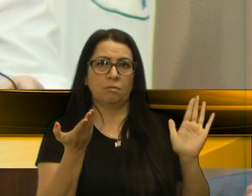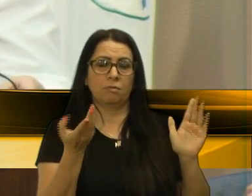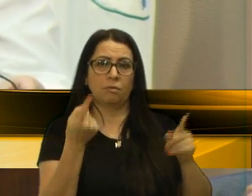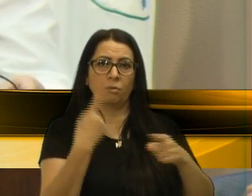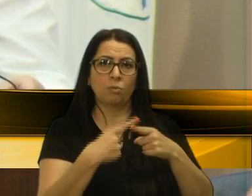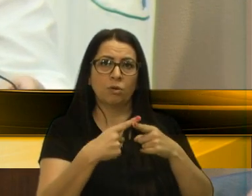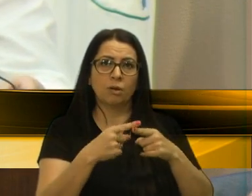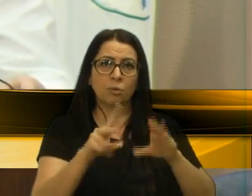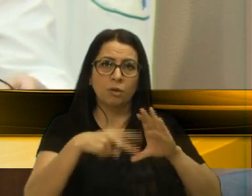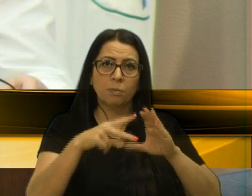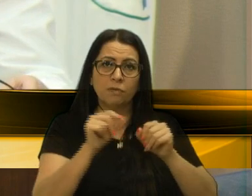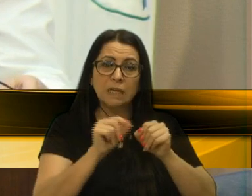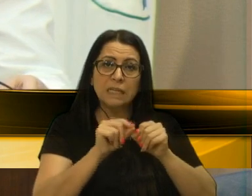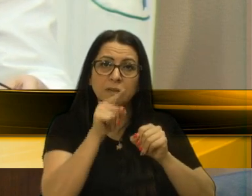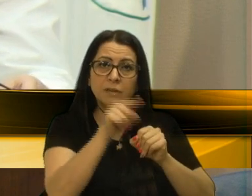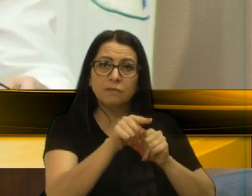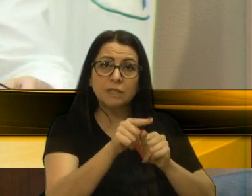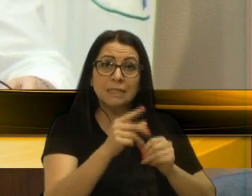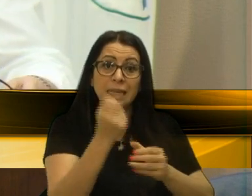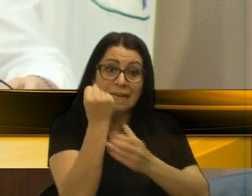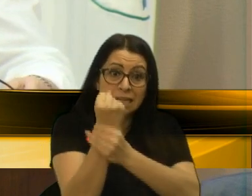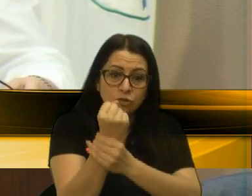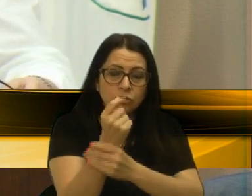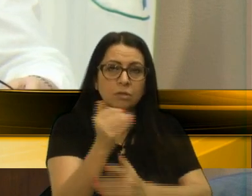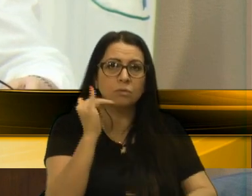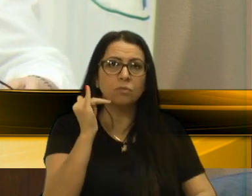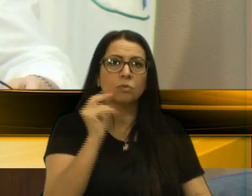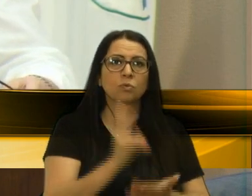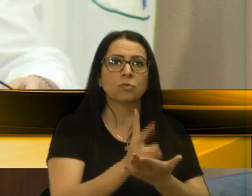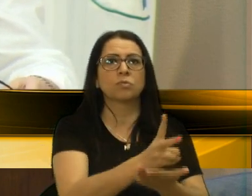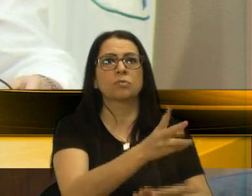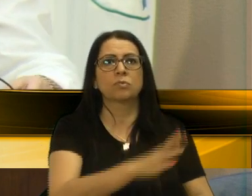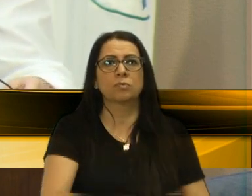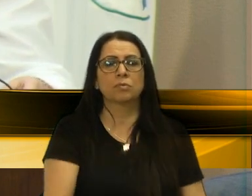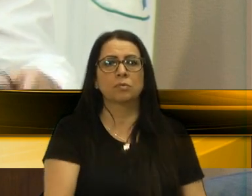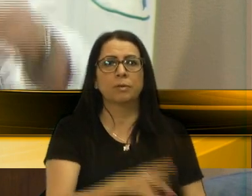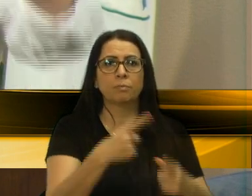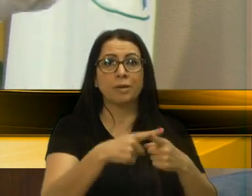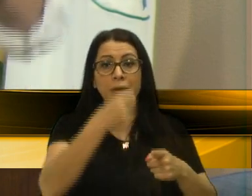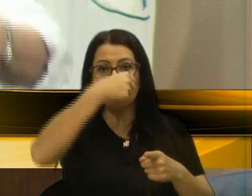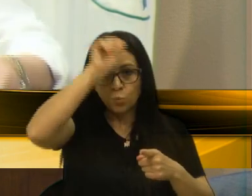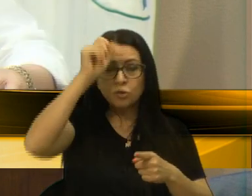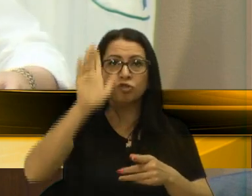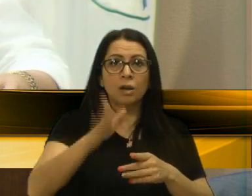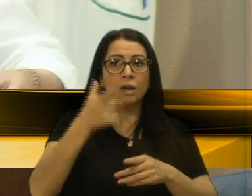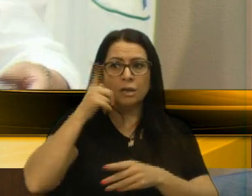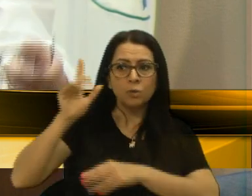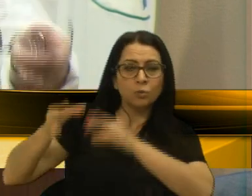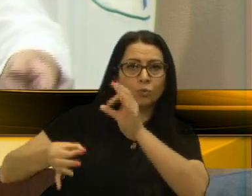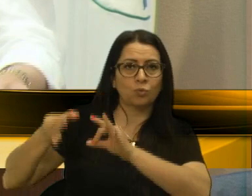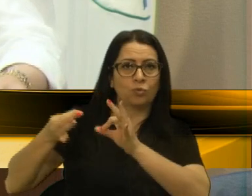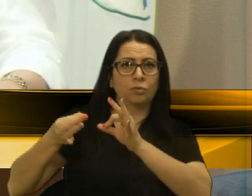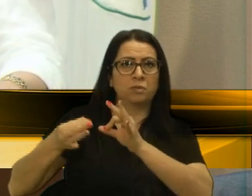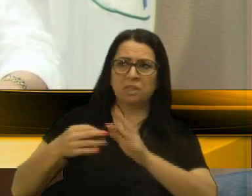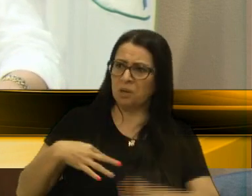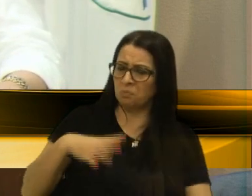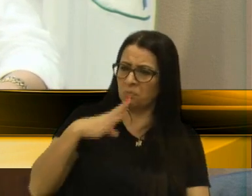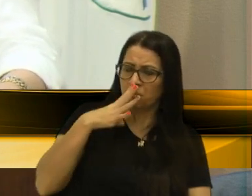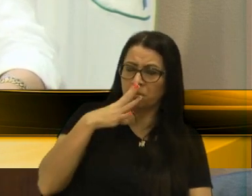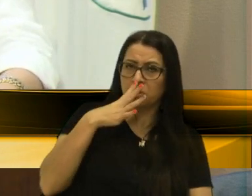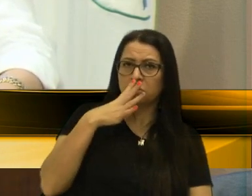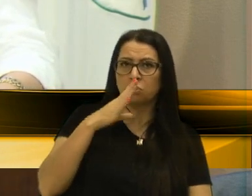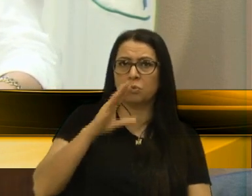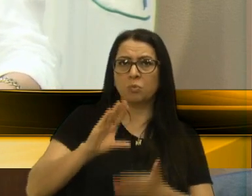Porque o que a Câmara fez foi exatamente garantir que o transporte continuasse. Porque a Ux já ganhou na justiça, e me admira